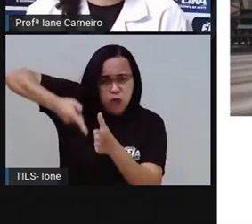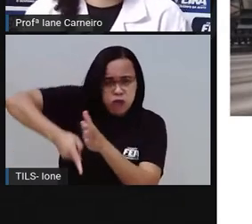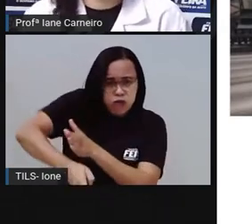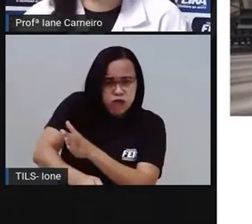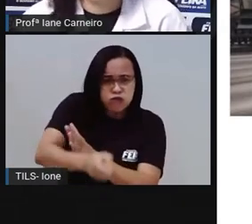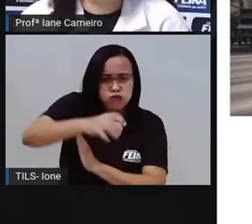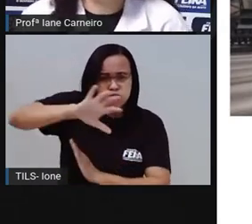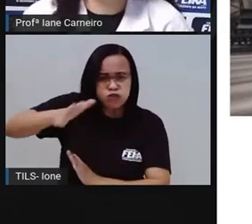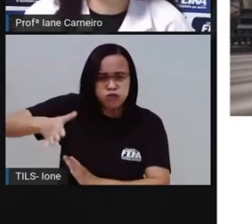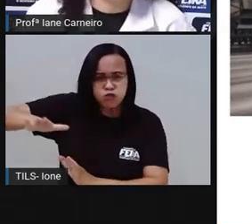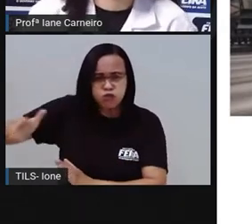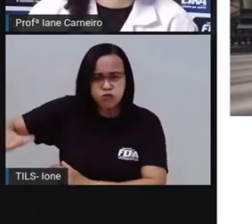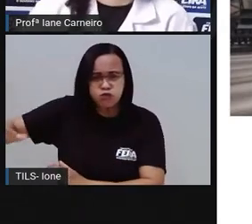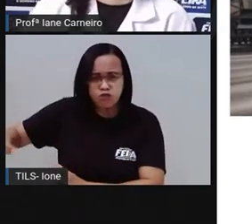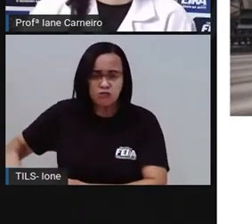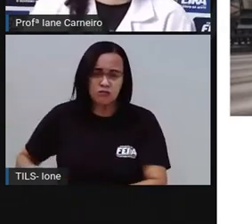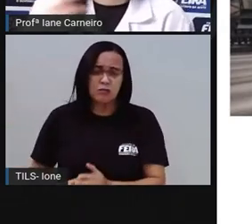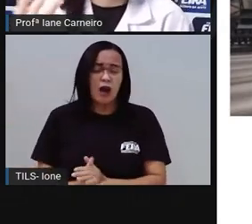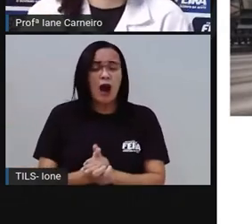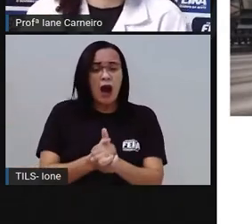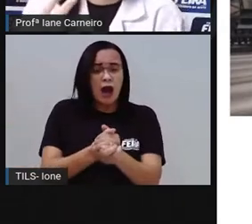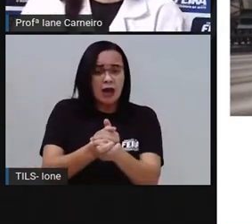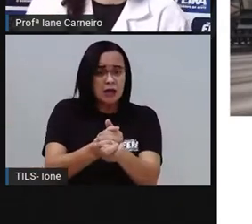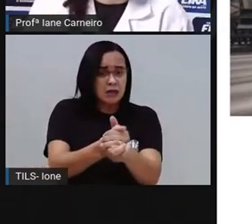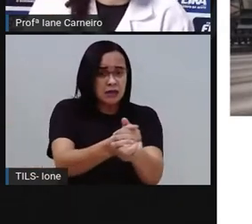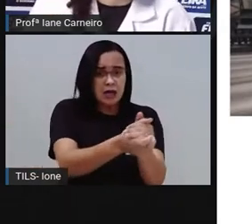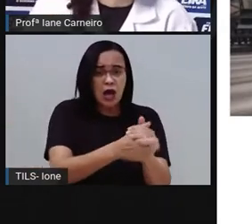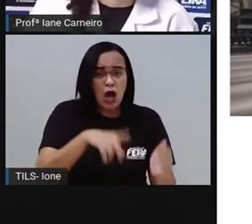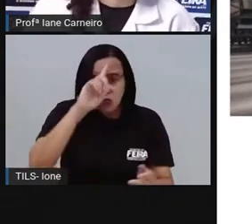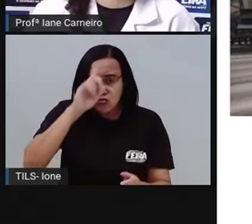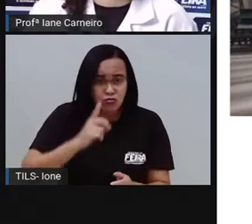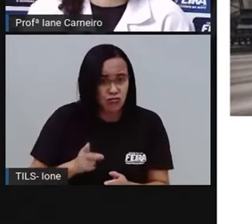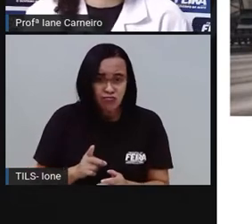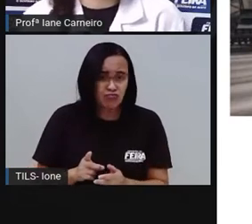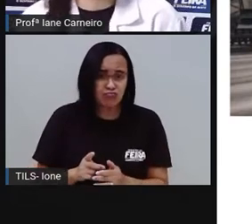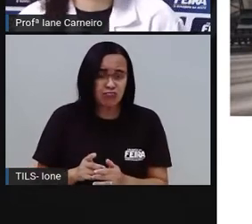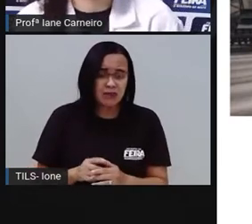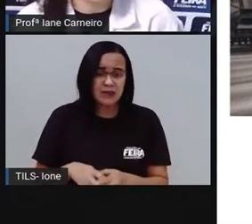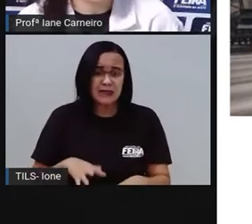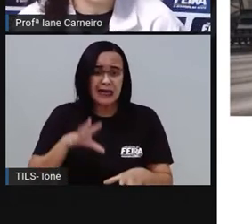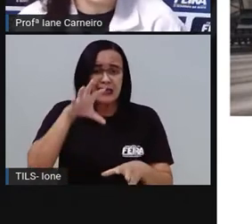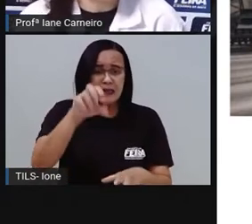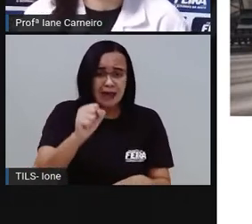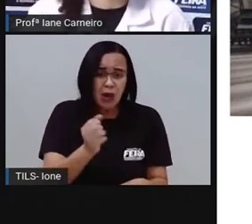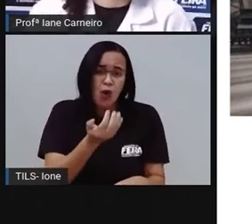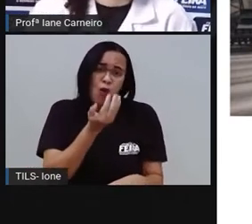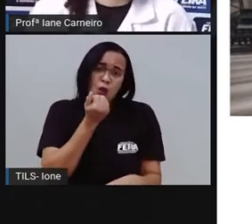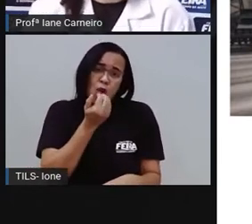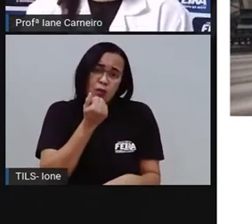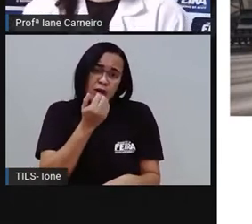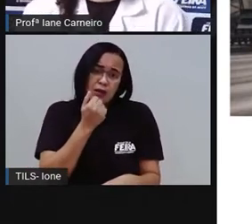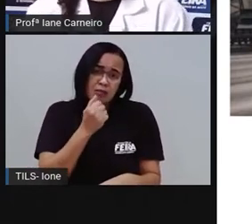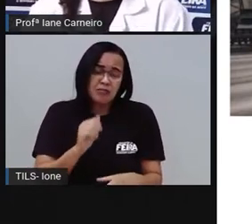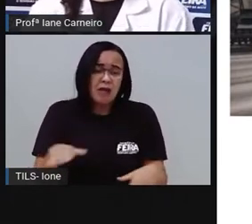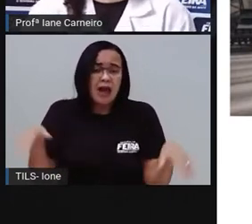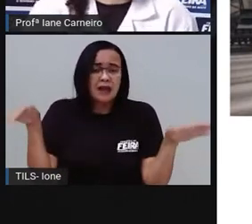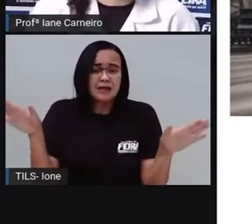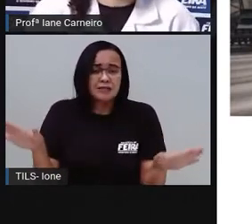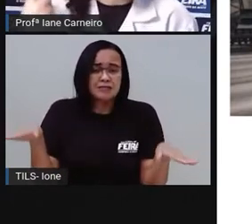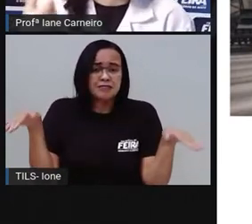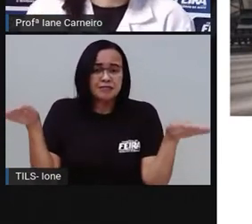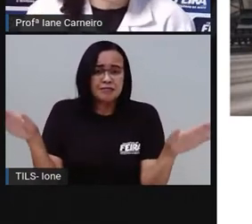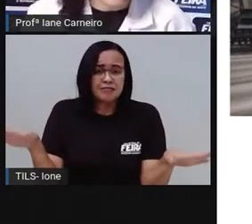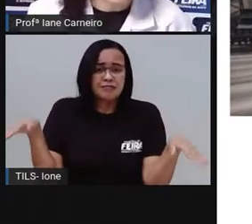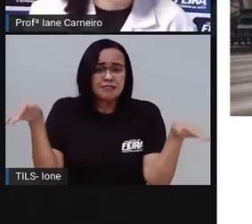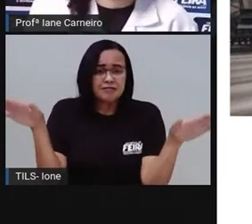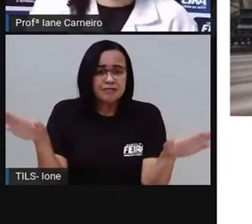porque ela comeu, ó, um plástico, comeu um lixo achando que era comida, né? Então, a tartaruga está lá no mar nadando. Ela não vai saber o que é...